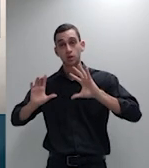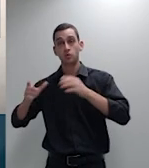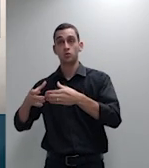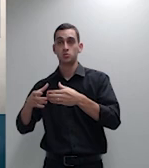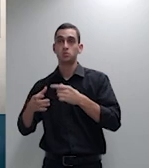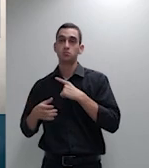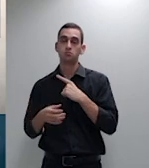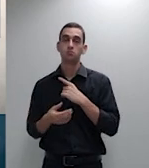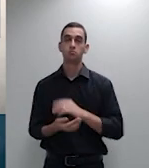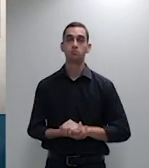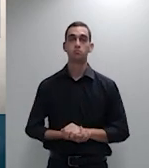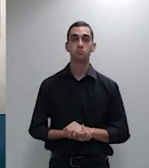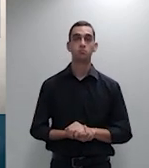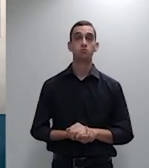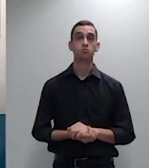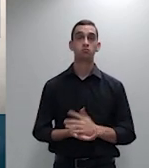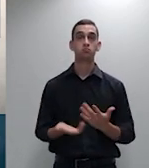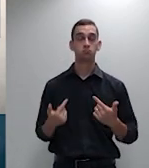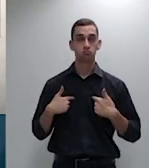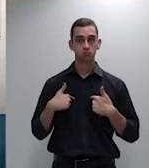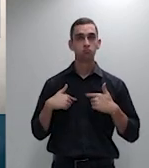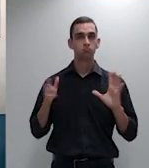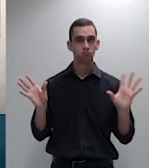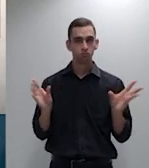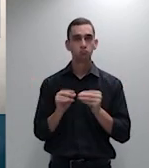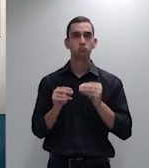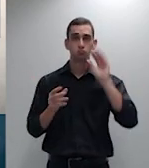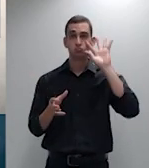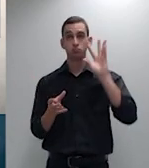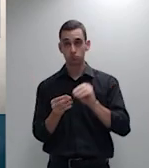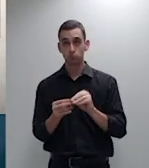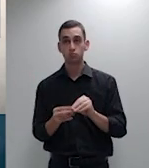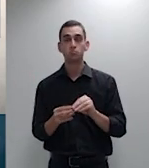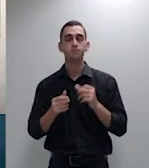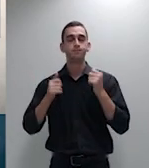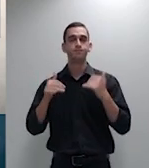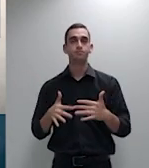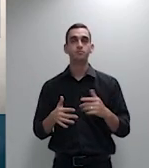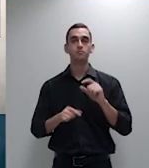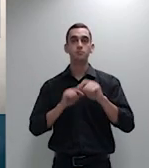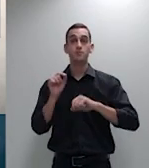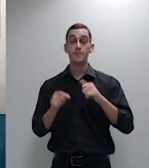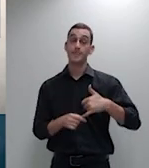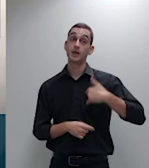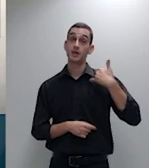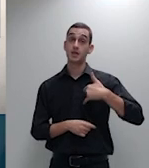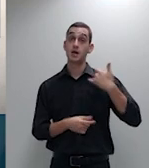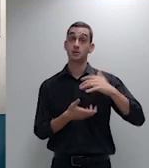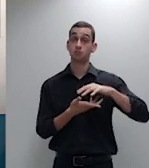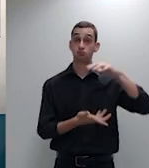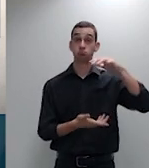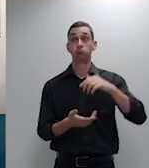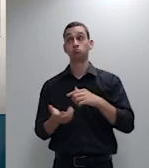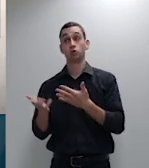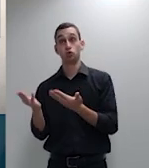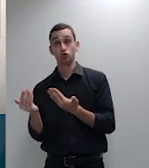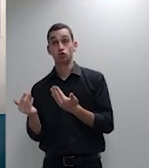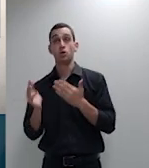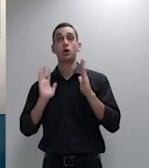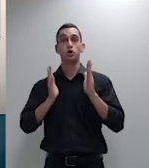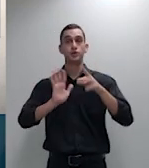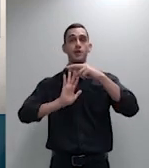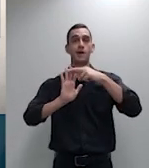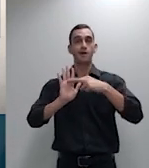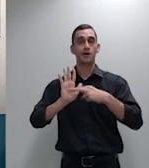concluindo eminentes ministros a recomposição por faixa etária com regramento já estabelecido em regime de